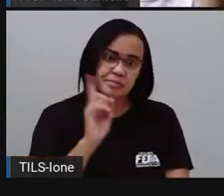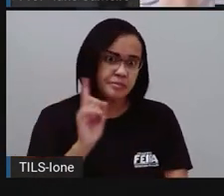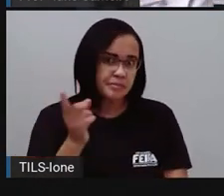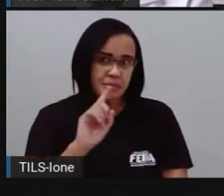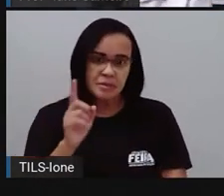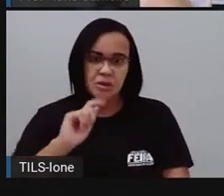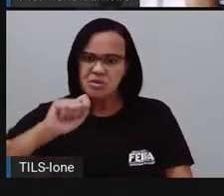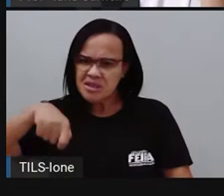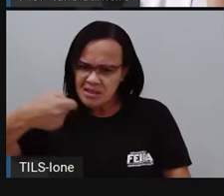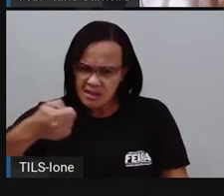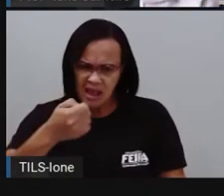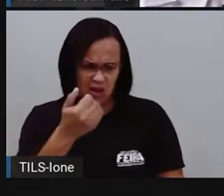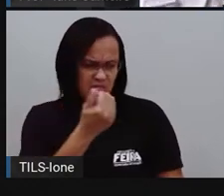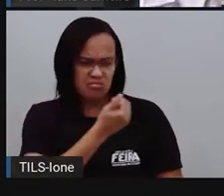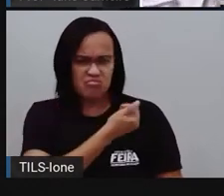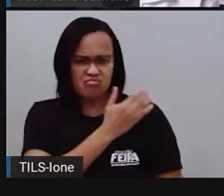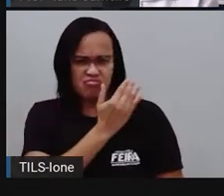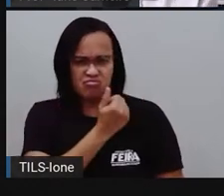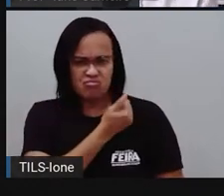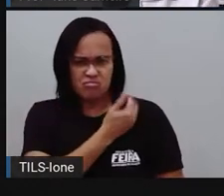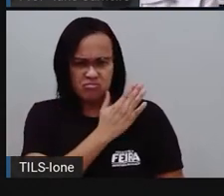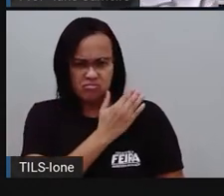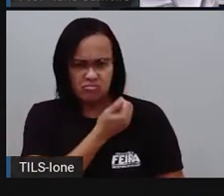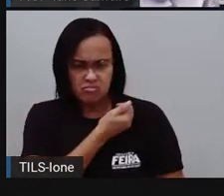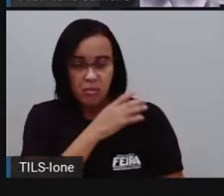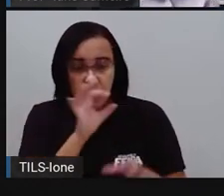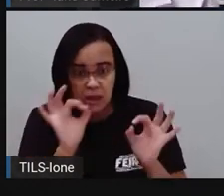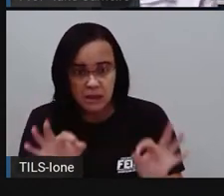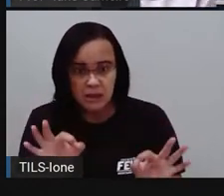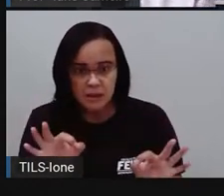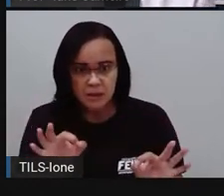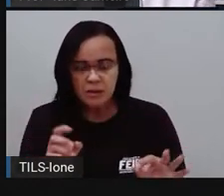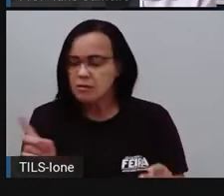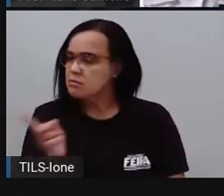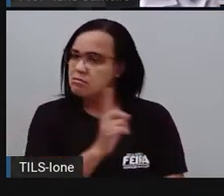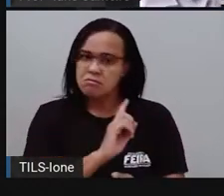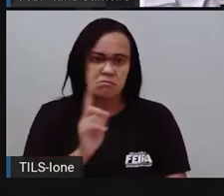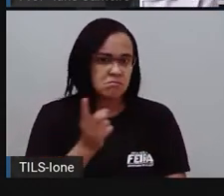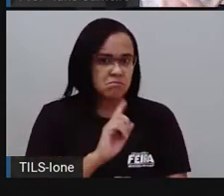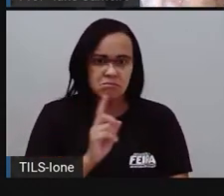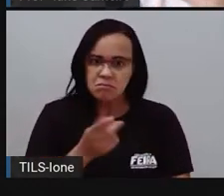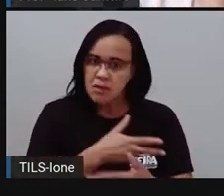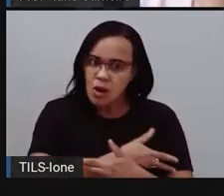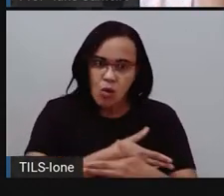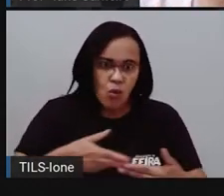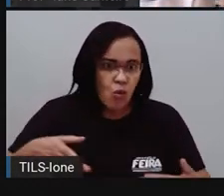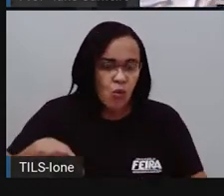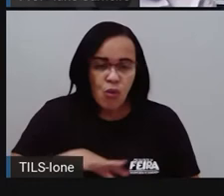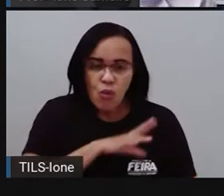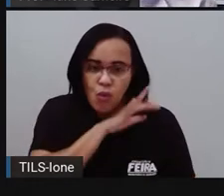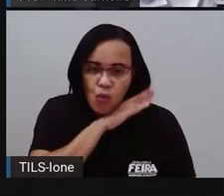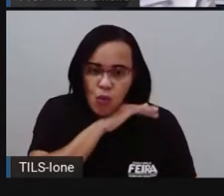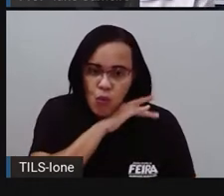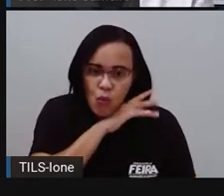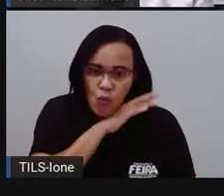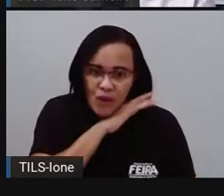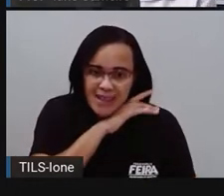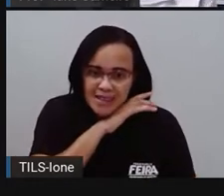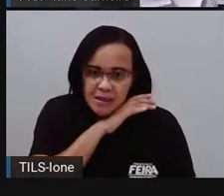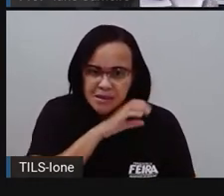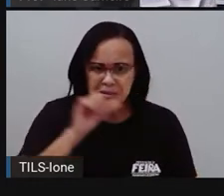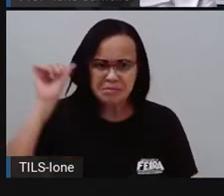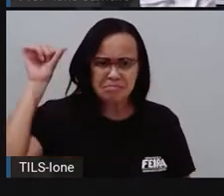né? E o racismo, ele acaba provocando muitas coisas ruins. As pessoas ficam tristes, provocam violência,